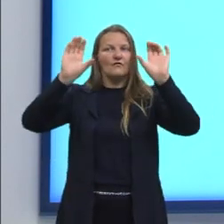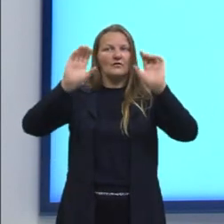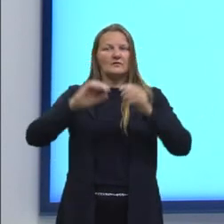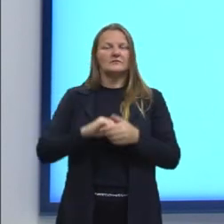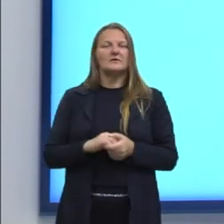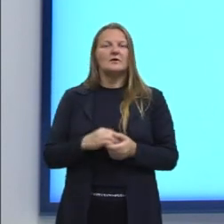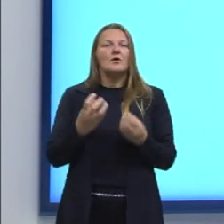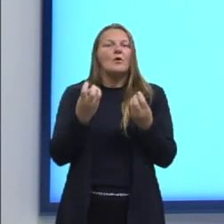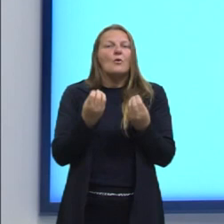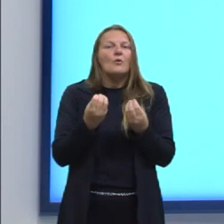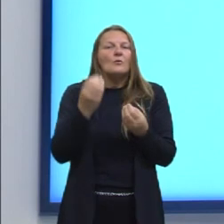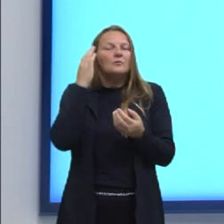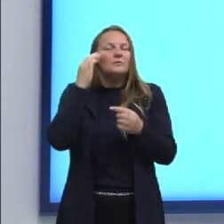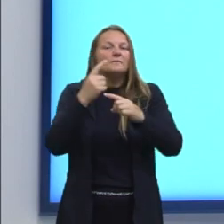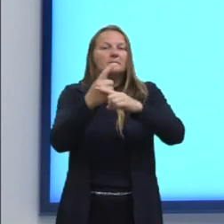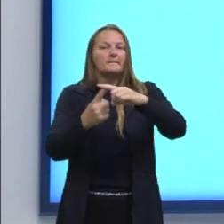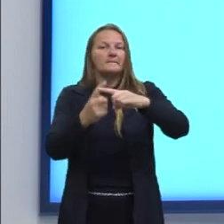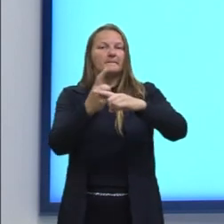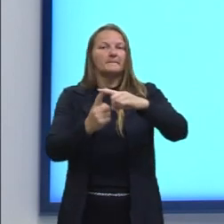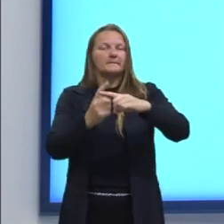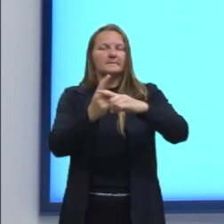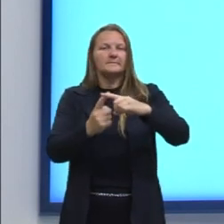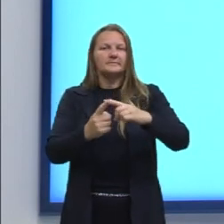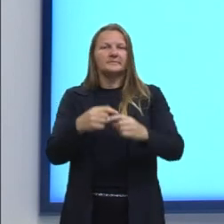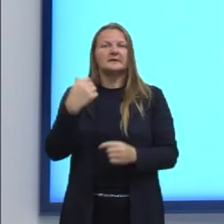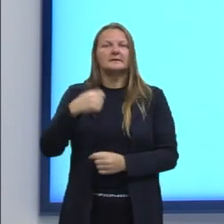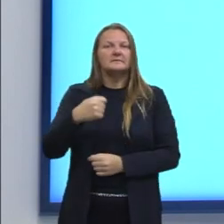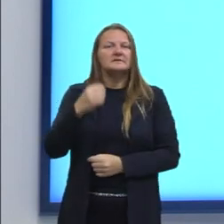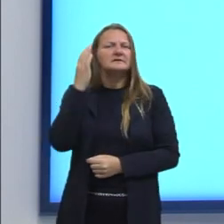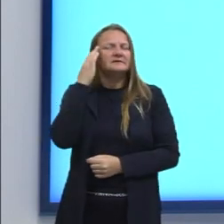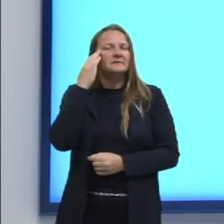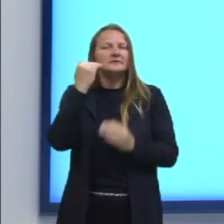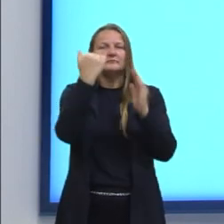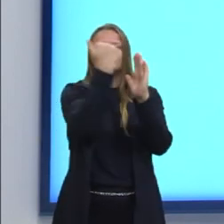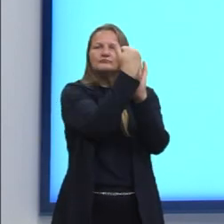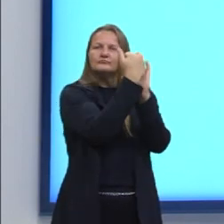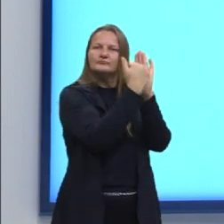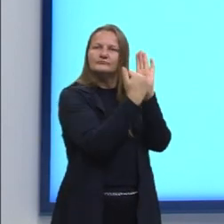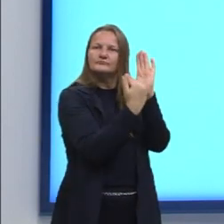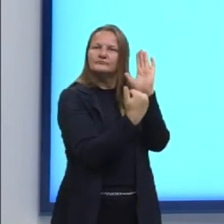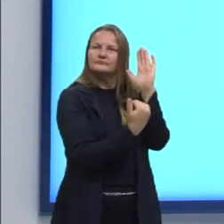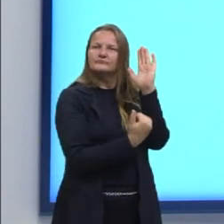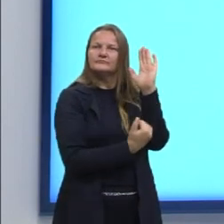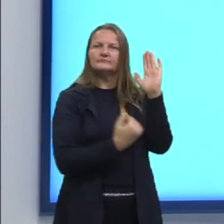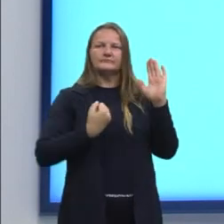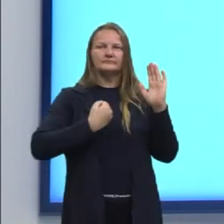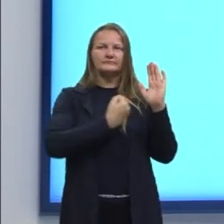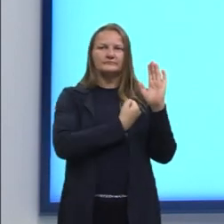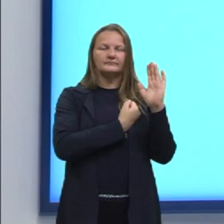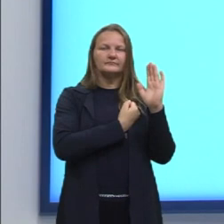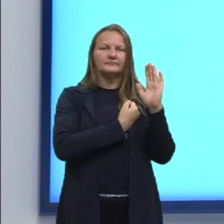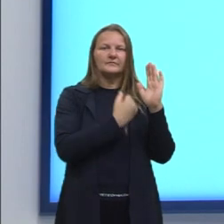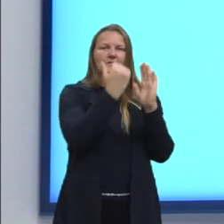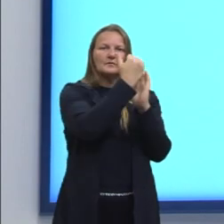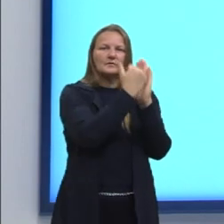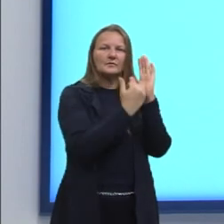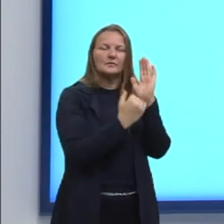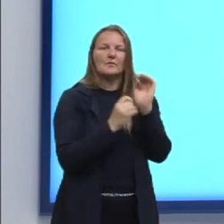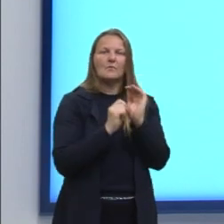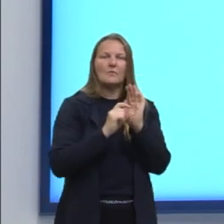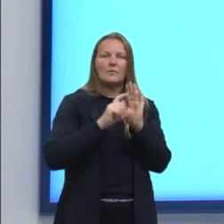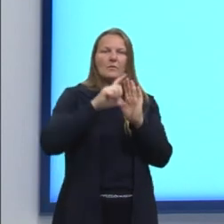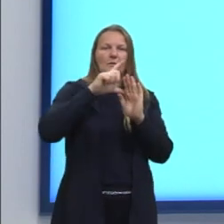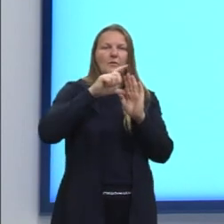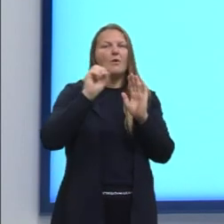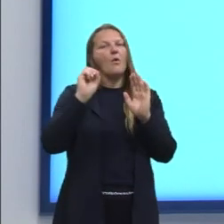mediana, nós vimos o seguinte, nós precisamos listar os valores numéricos em ordem crescente ou